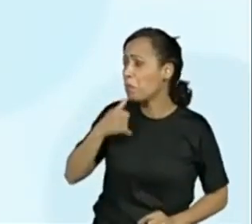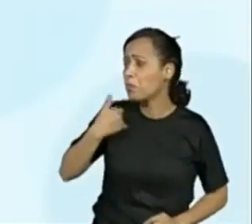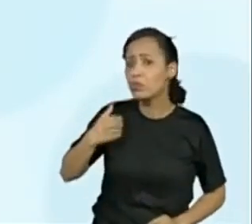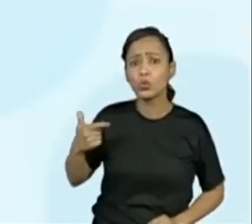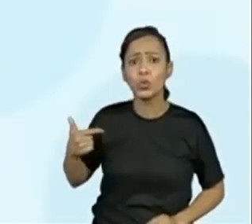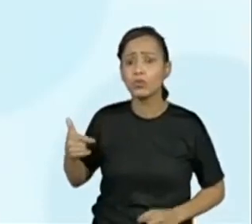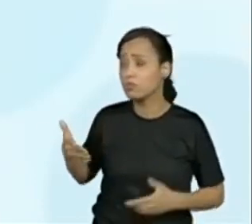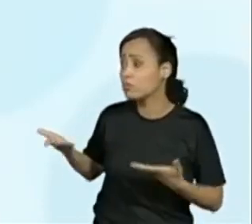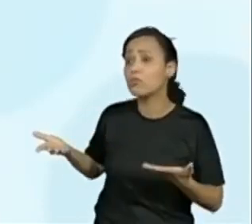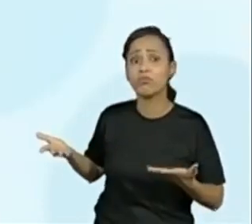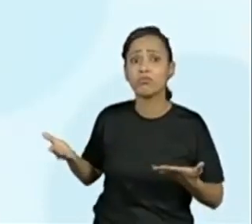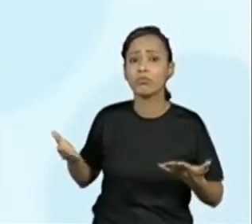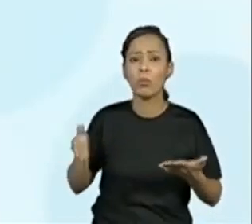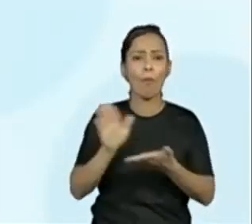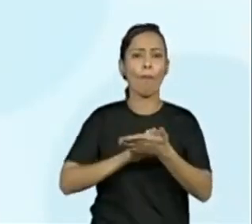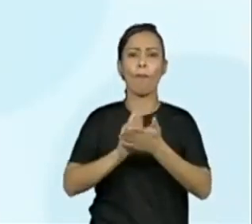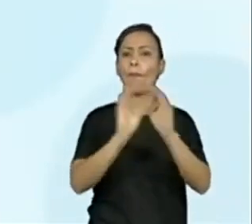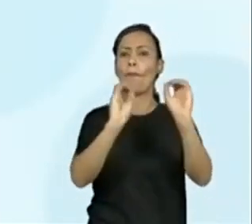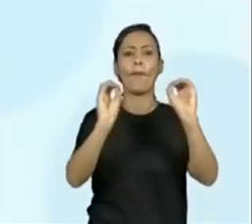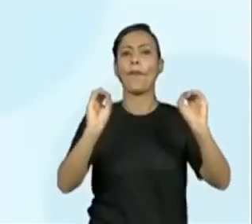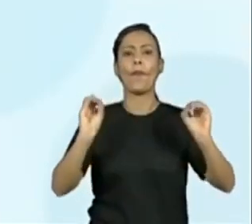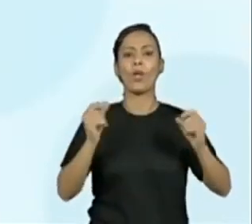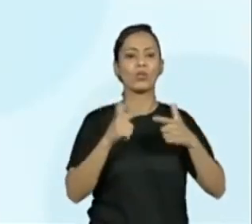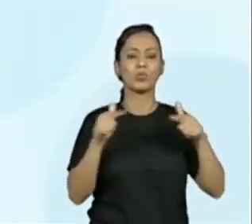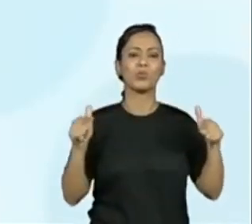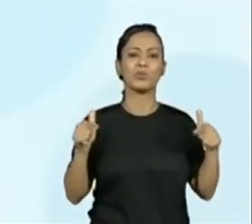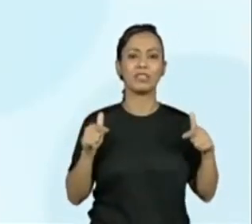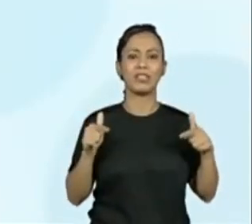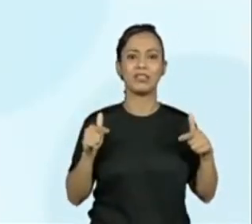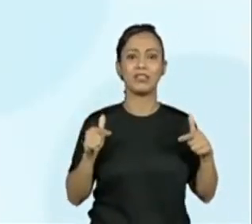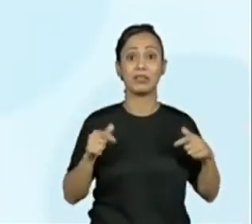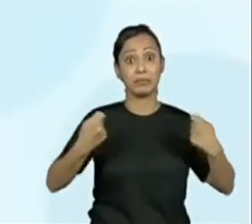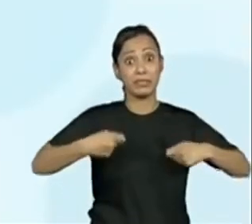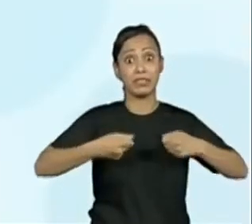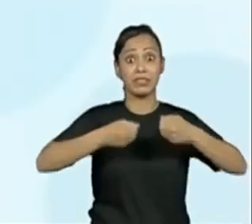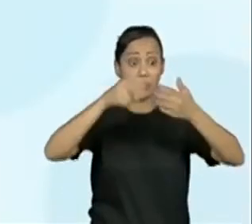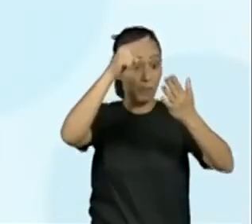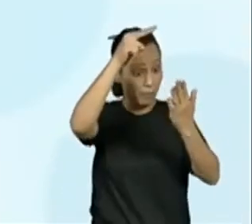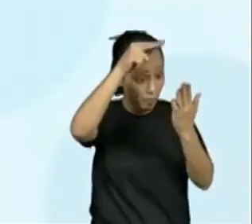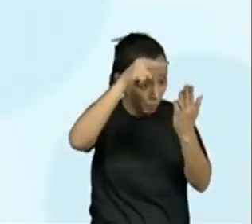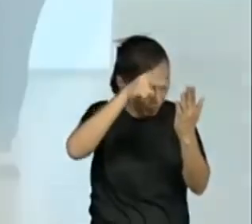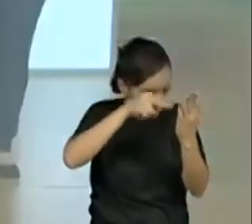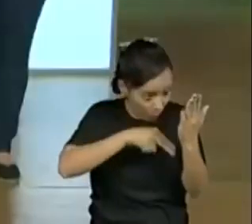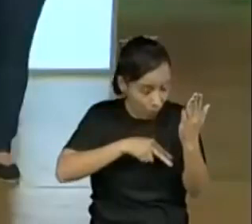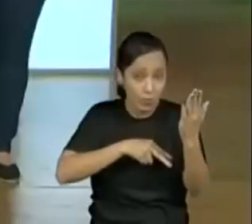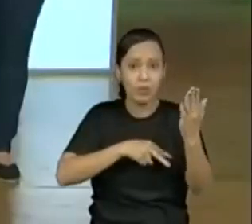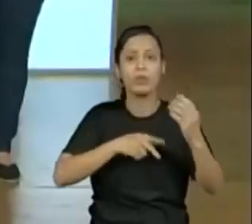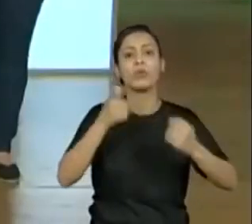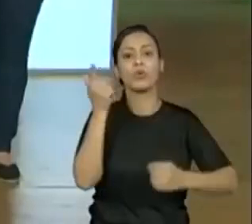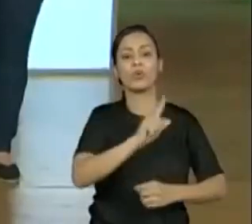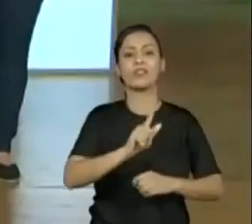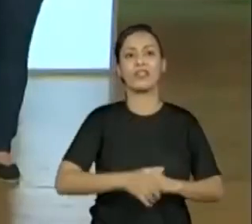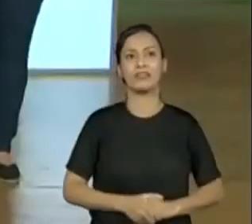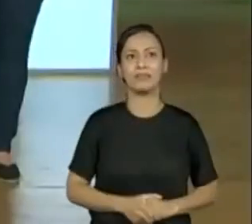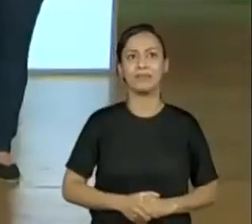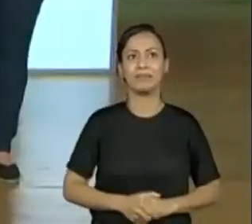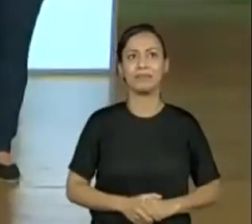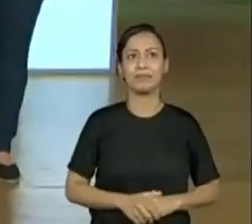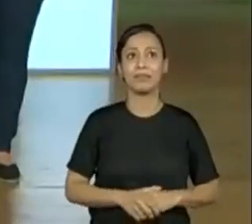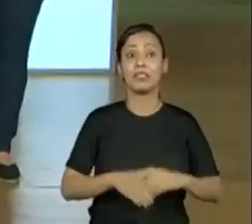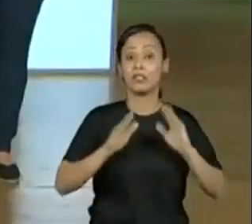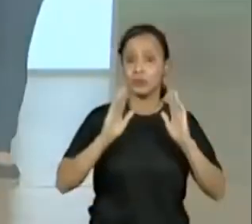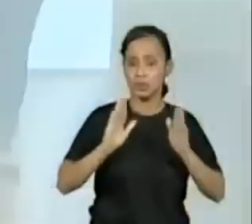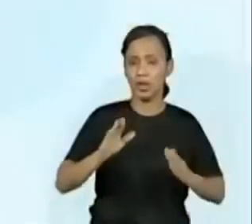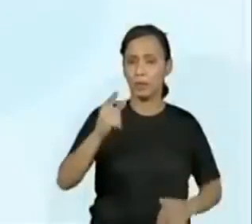isso já vai sendo explicado conforme a gente vai lendo a notícia, né? E agora, voltando ao parágrafo que você realizou a